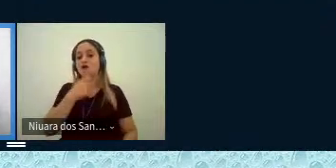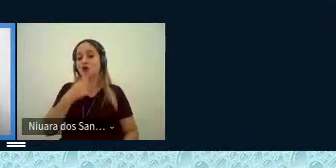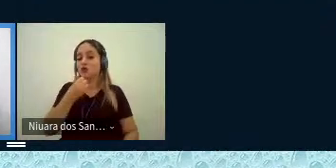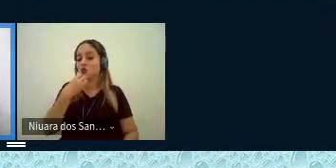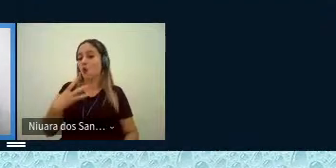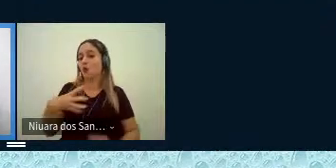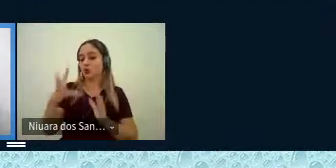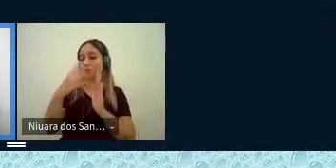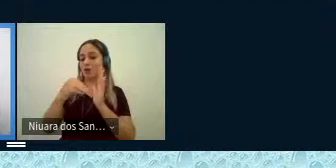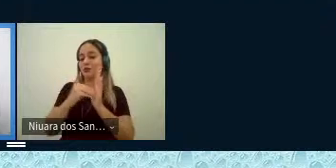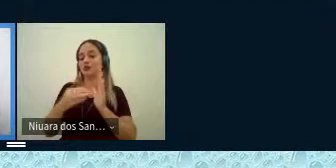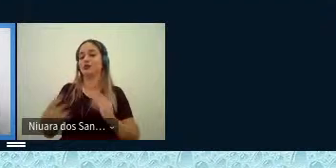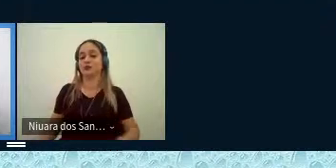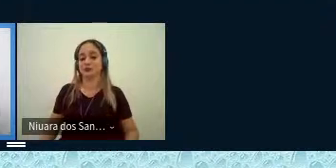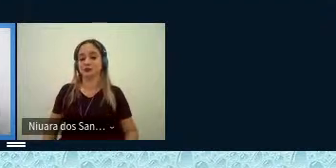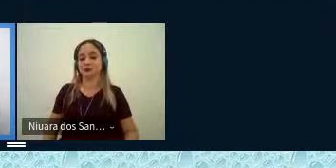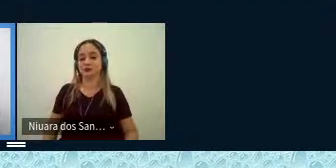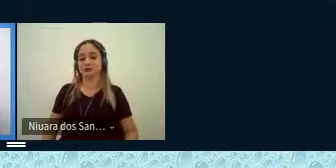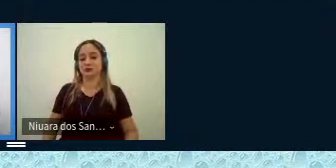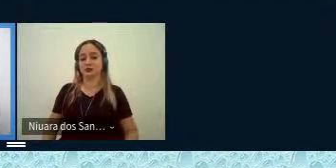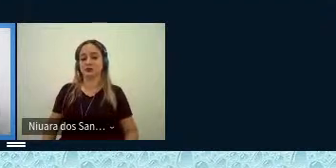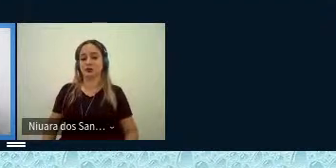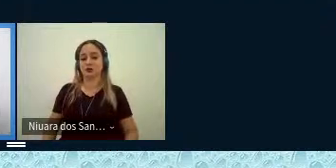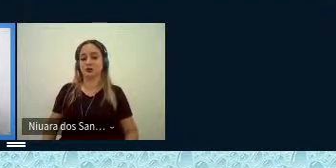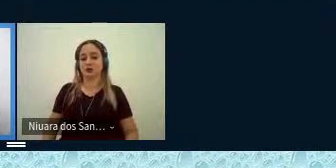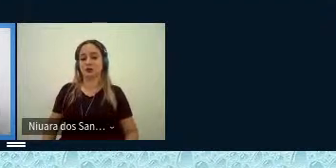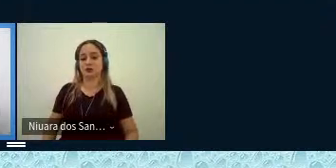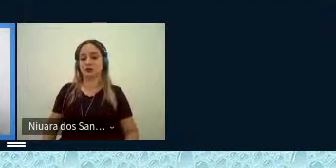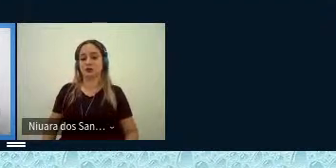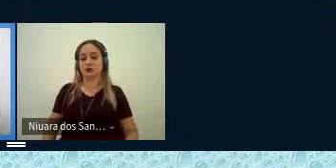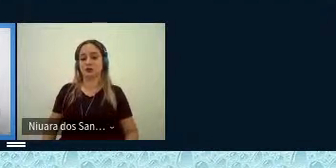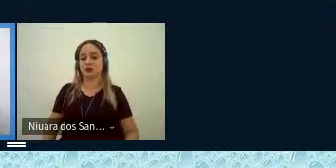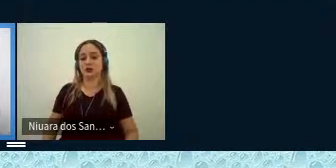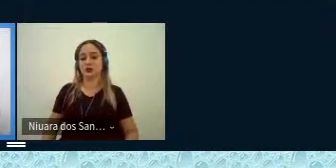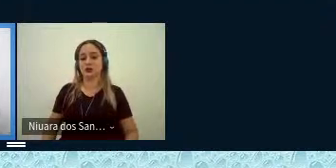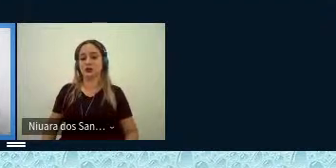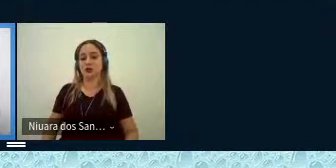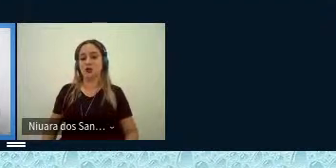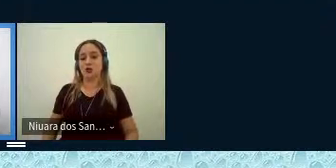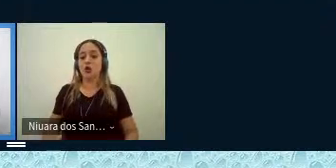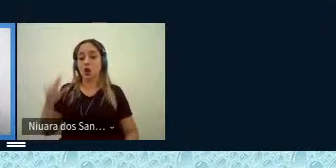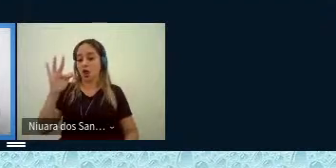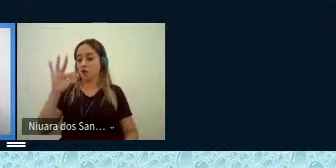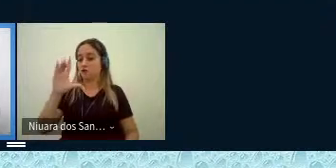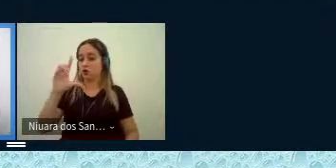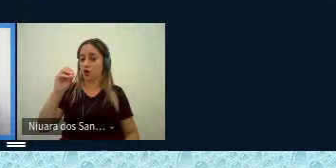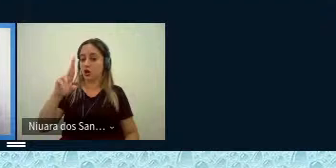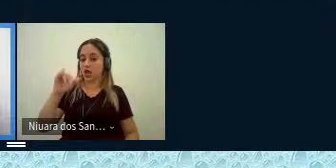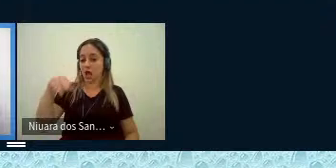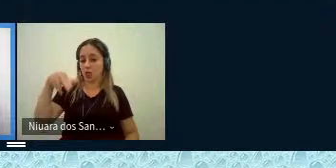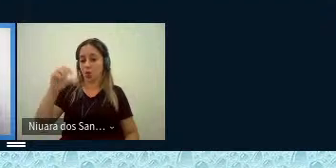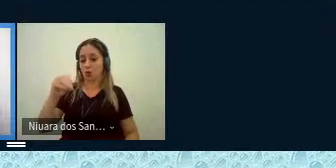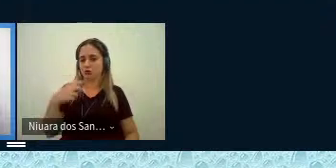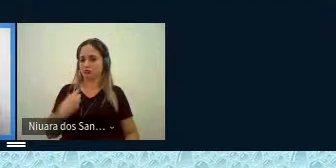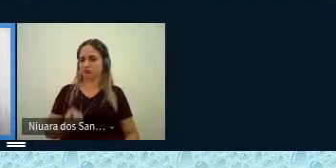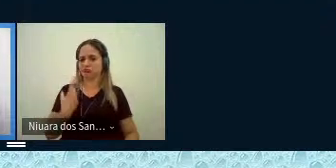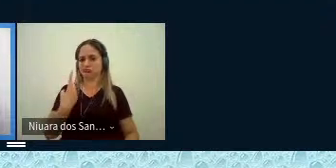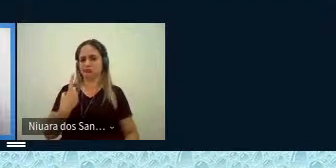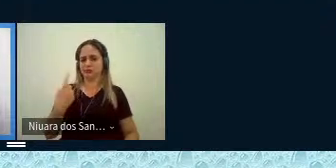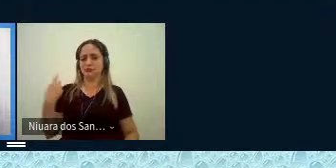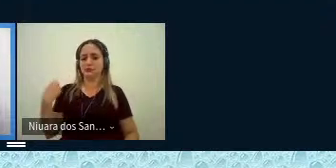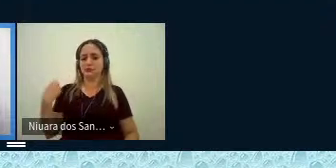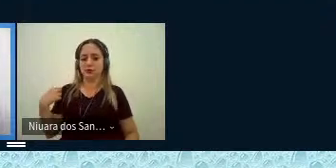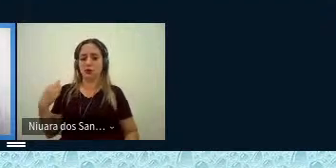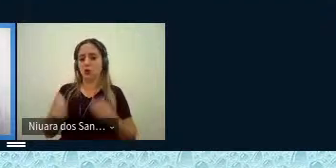Amazônia com as lexias que os moradores de Florianópolis apontaram como estranhamento